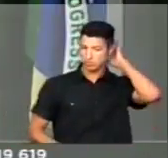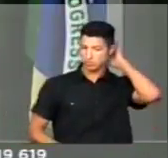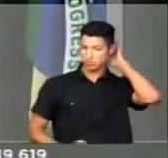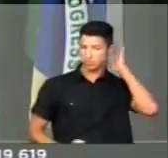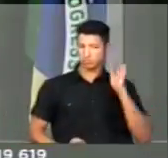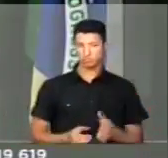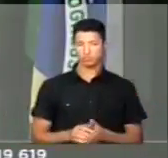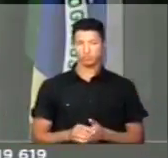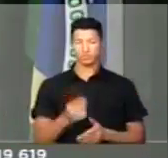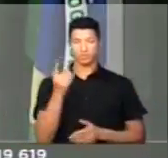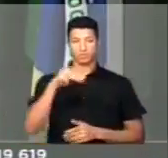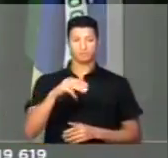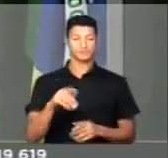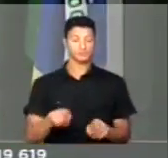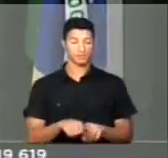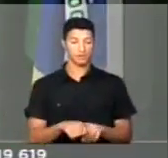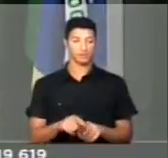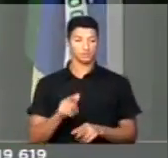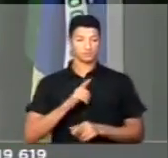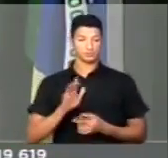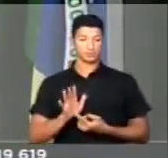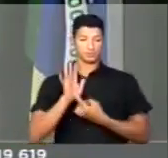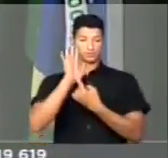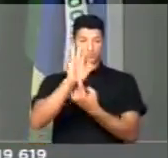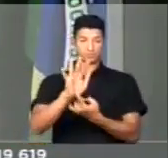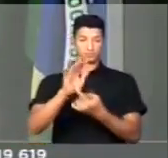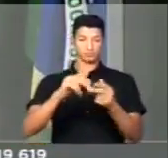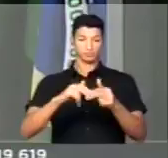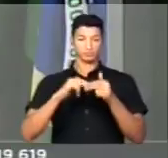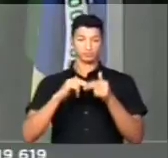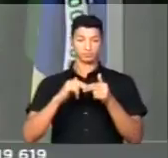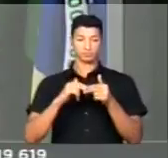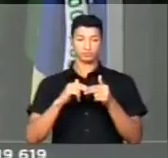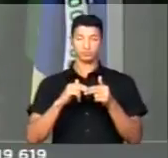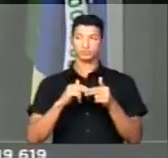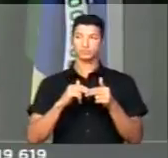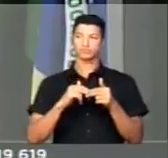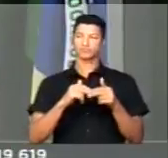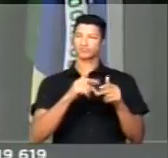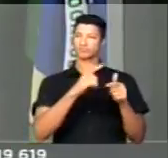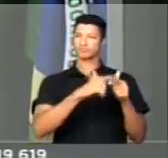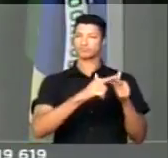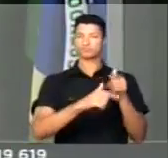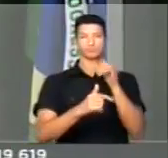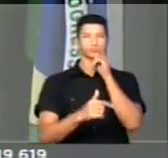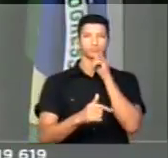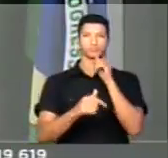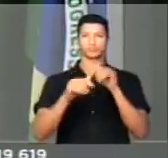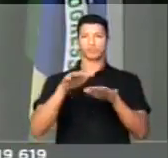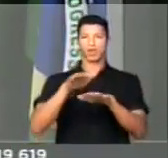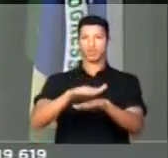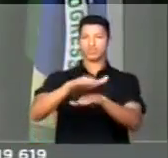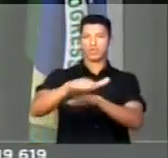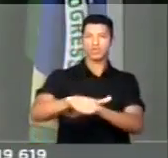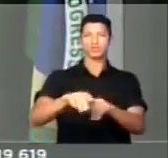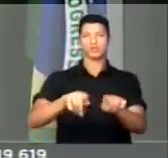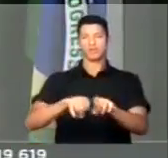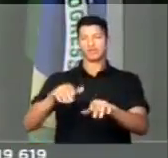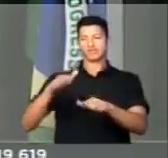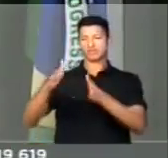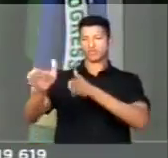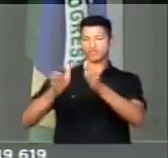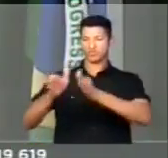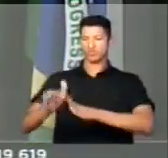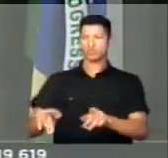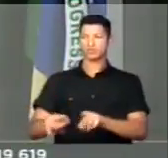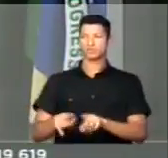Para concluir, senhor presidente, um minuto, tem demonstrado através das problemáticas, como, por exemplo, o trânsito e a mobilidade urbana